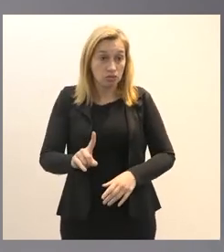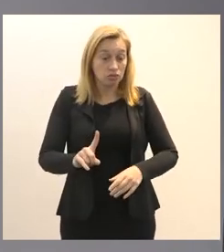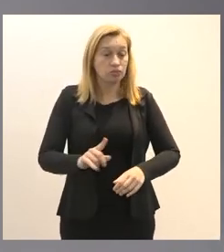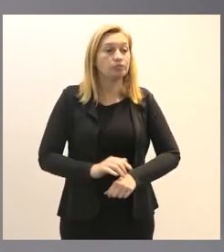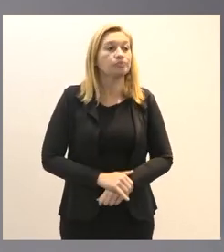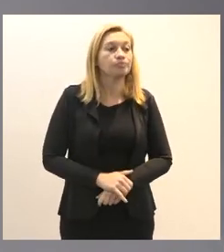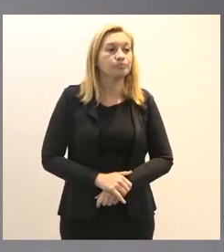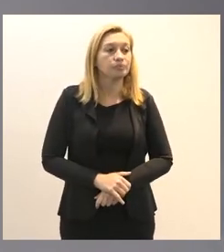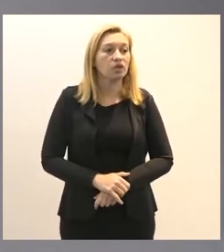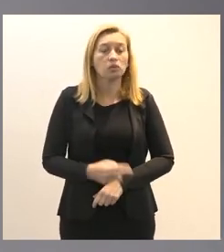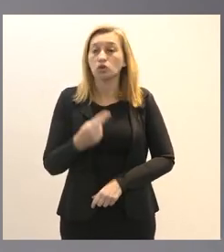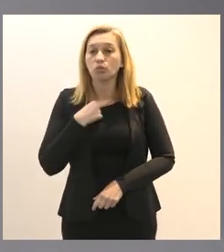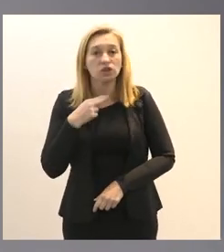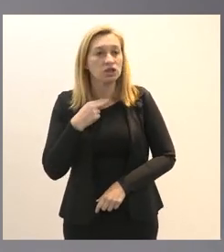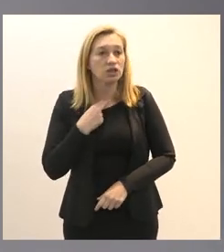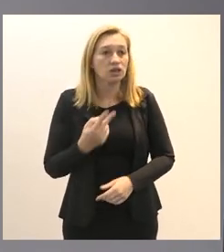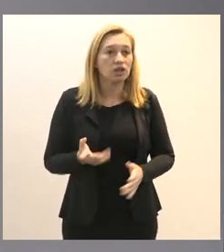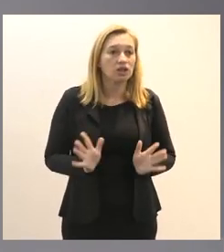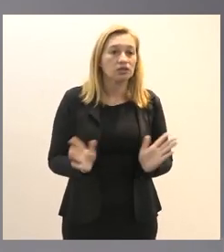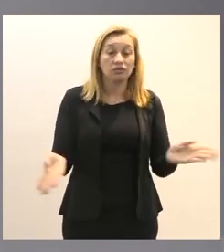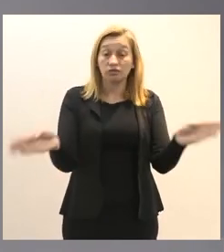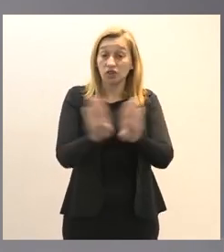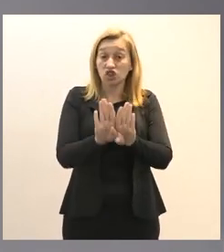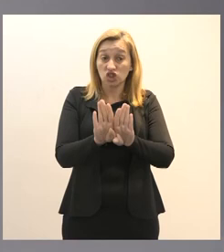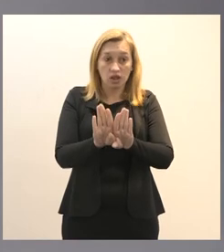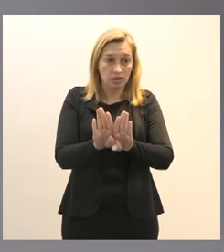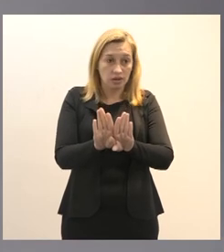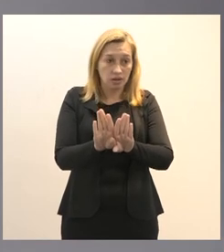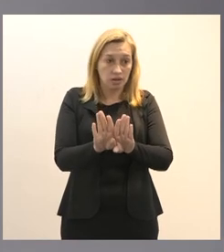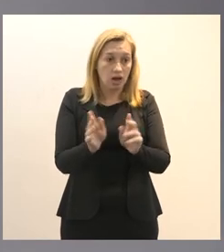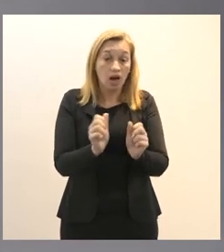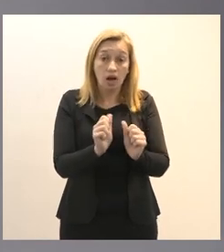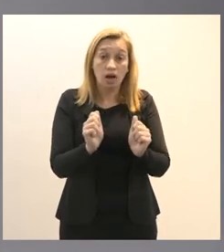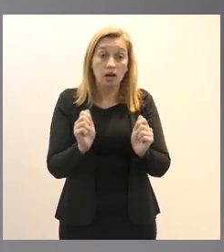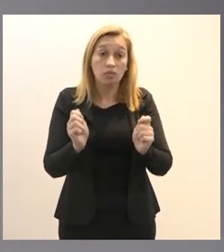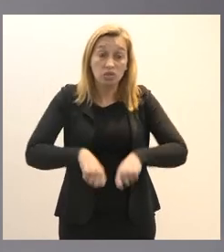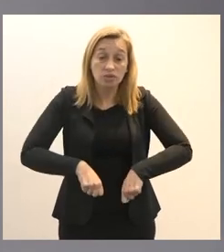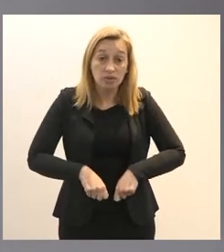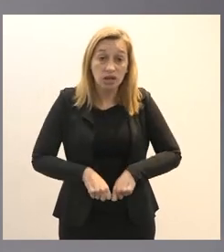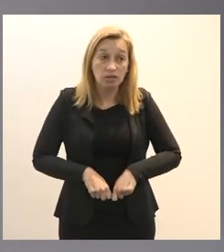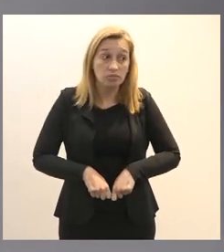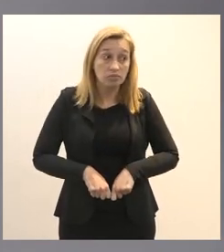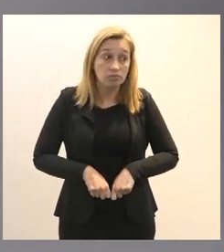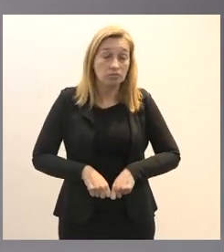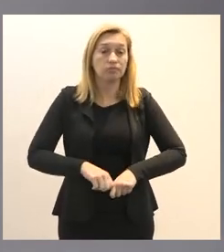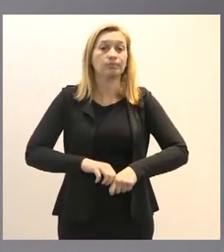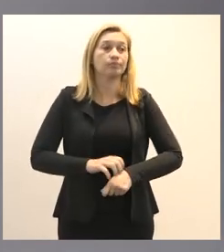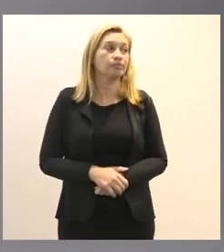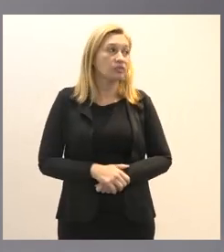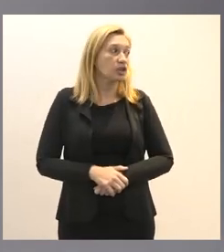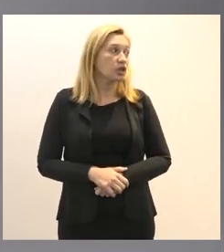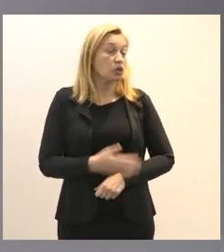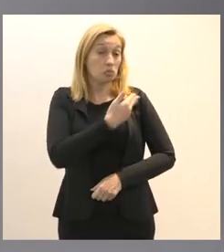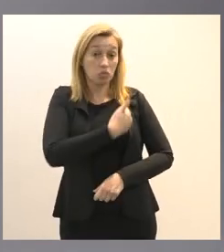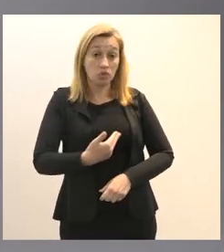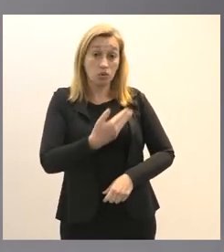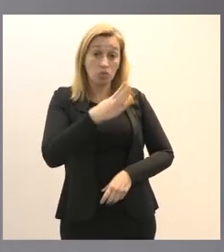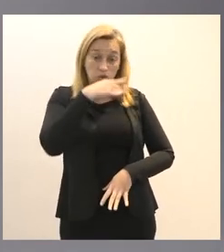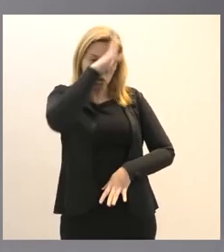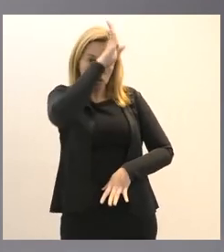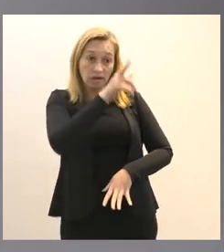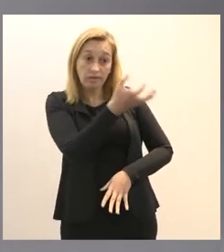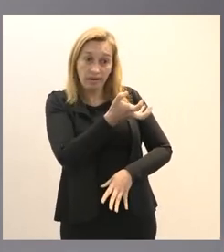nós não podemos fechar as portas para essa possibilidade e é isto que o bolsonarismo quer